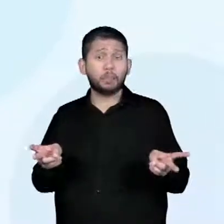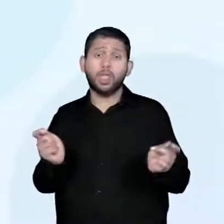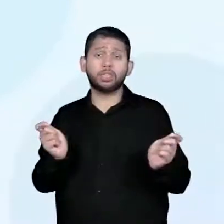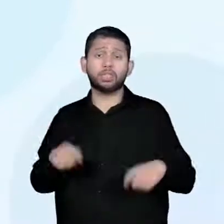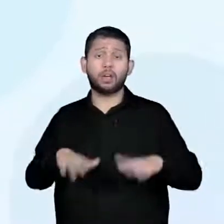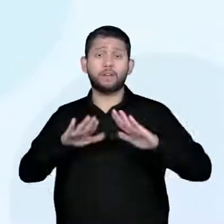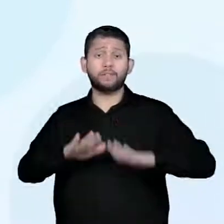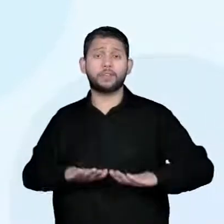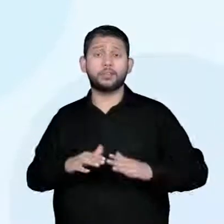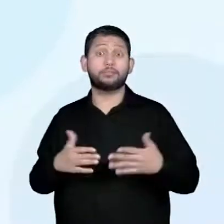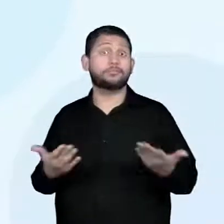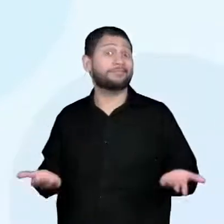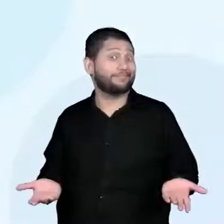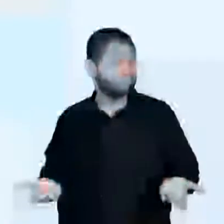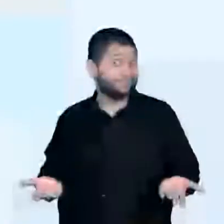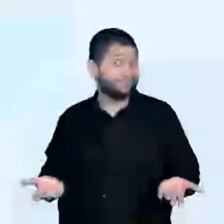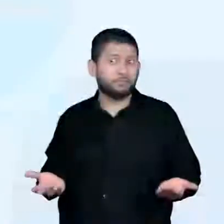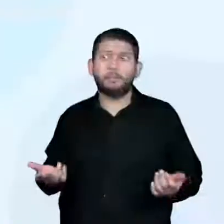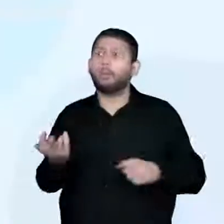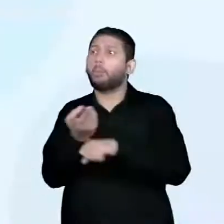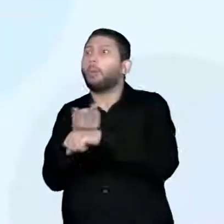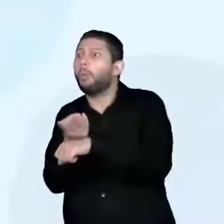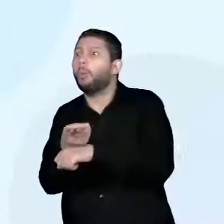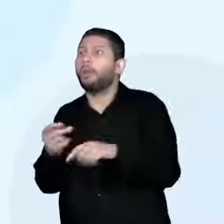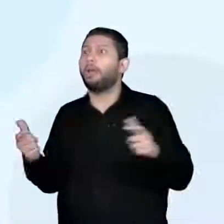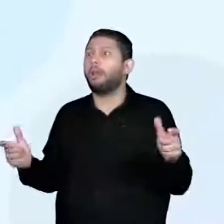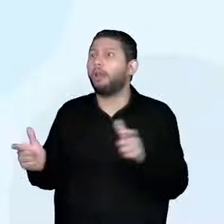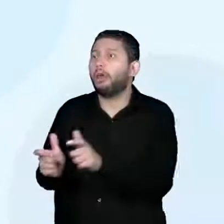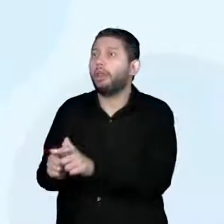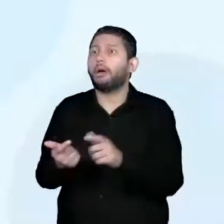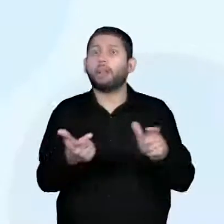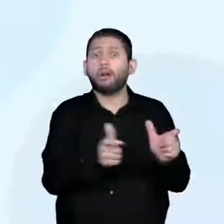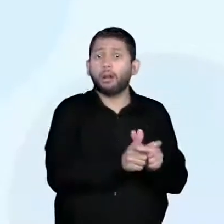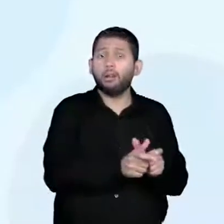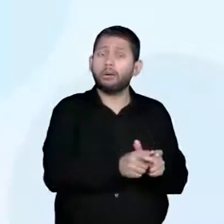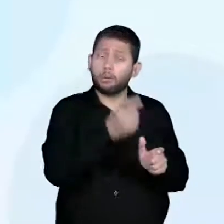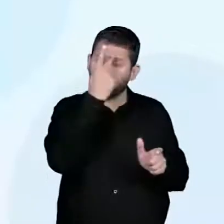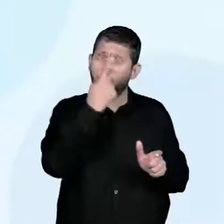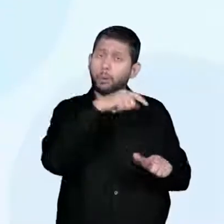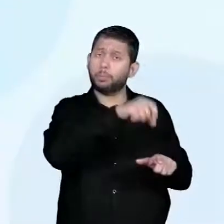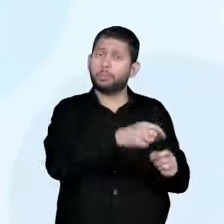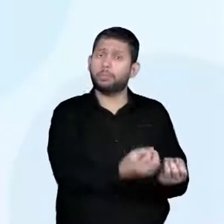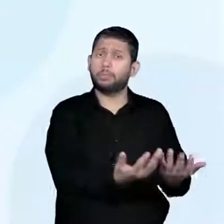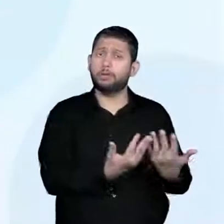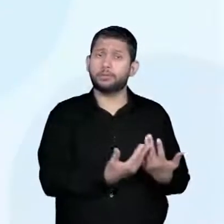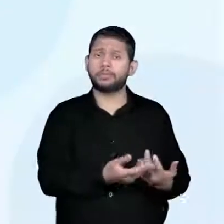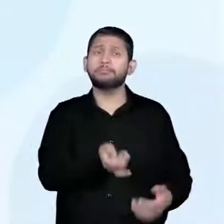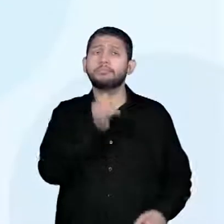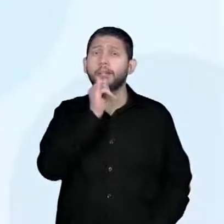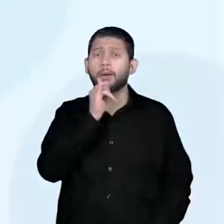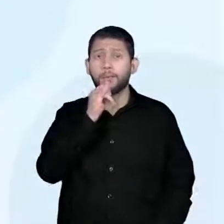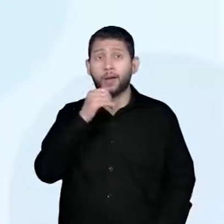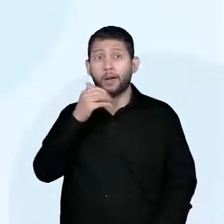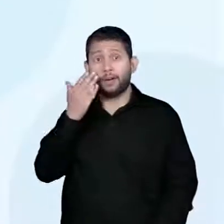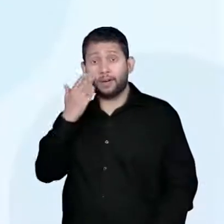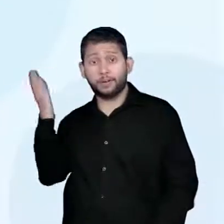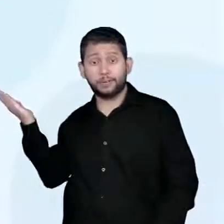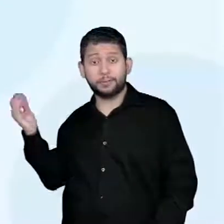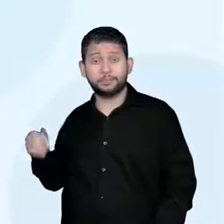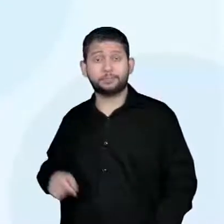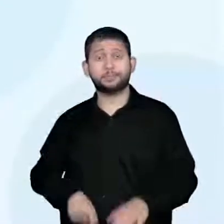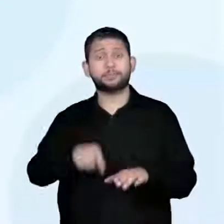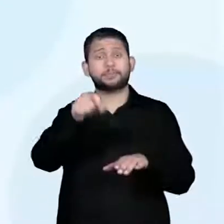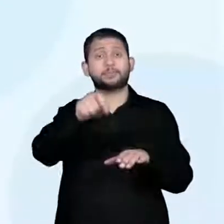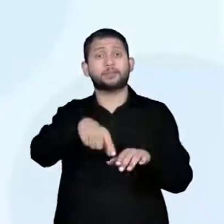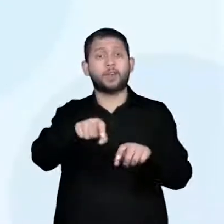do homem em um lugar. Ok, bora lá. Acompanha comigo aqui na tela. E aqui eu vou falar um pouquinho sobre a